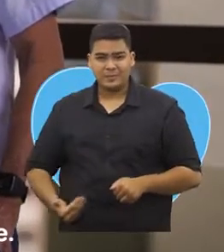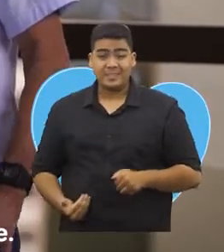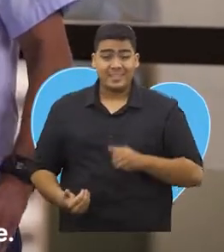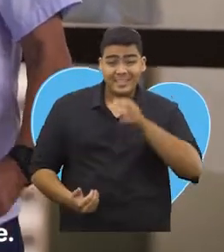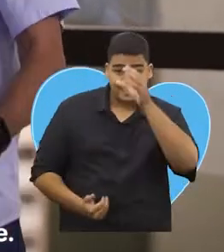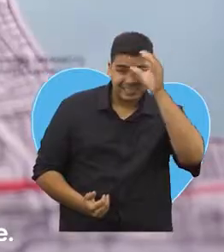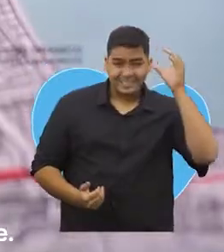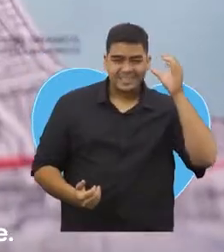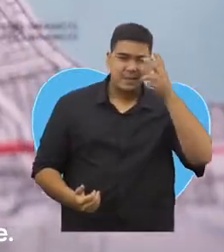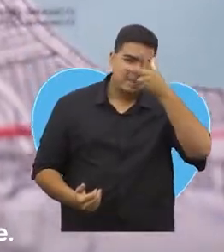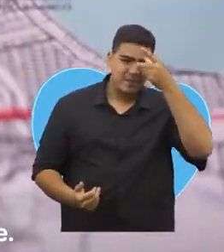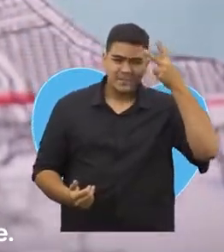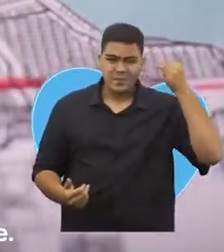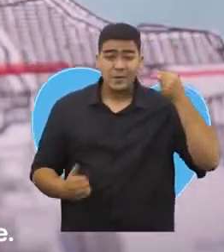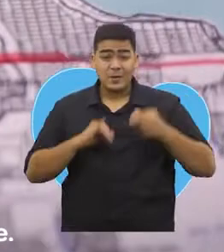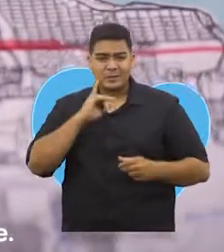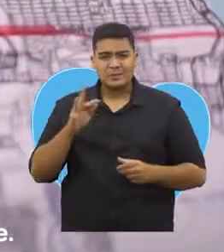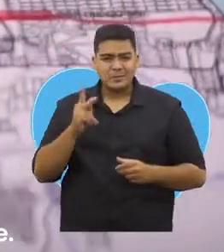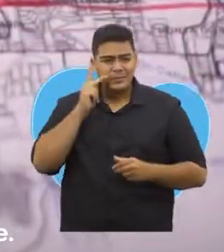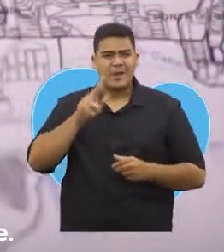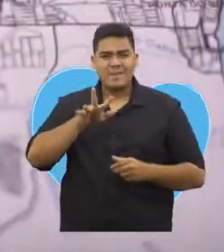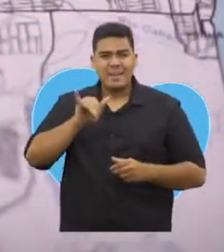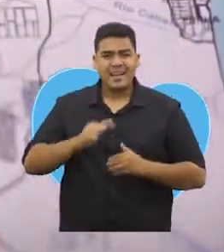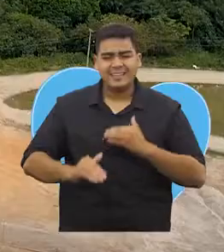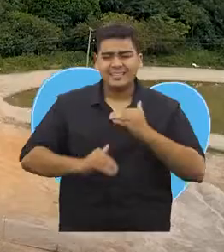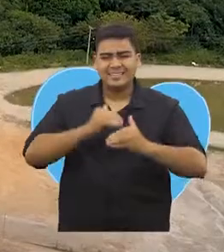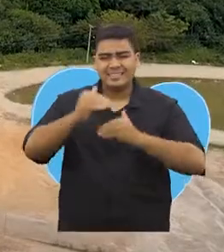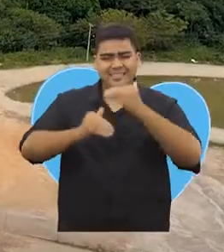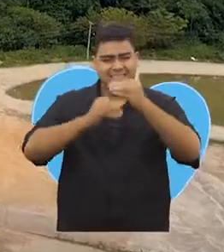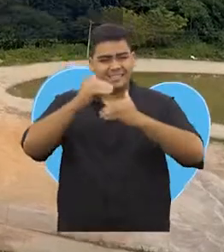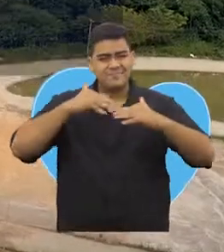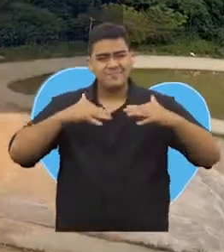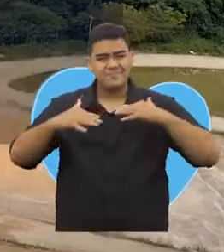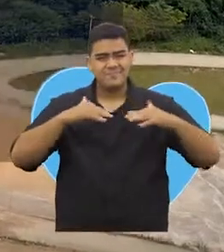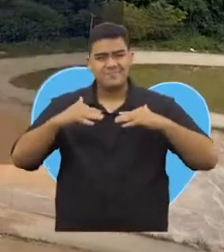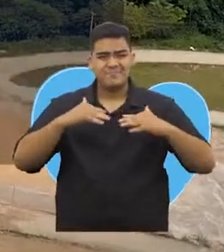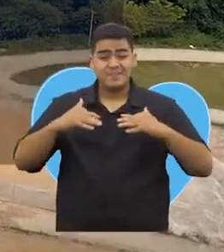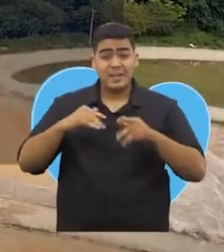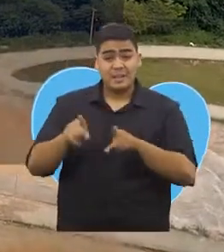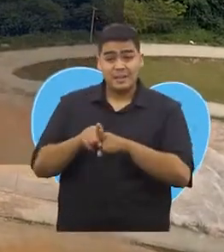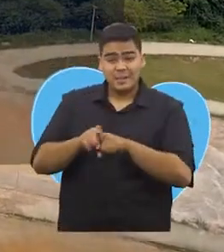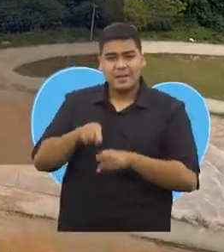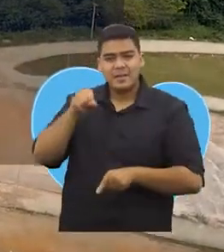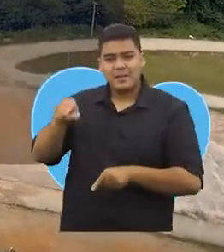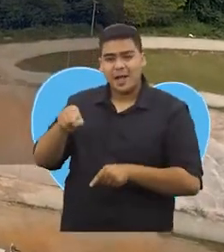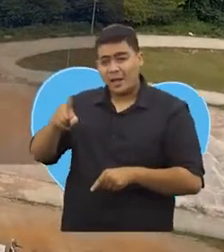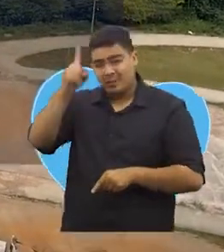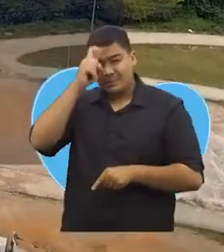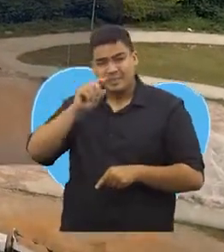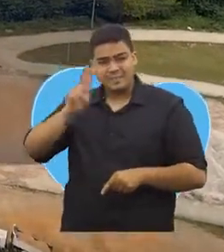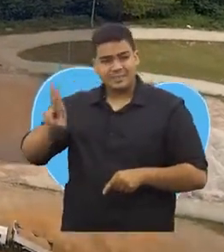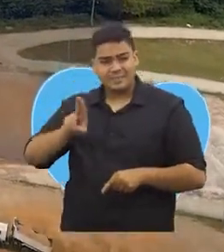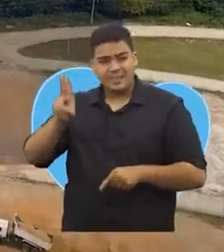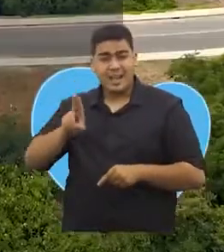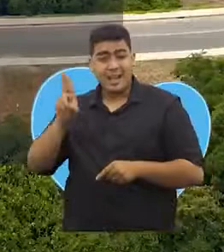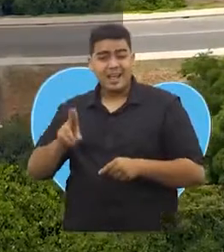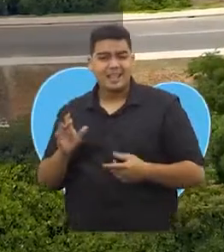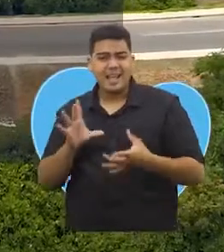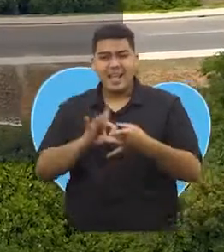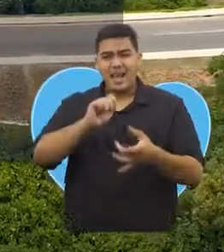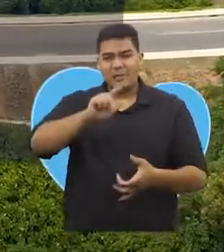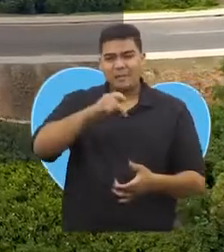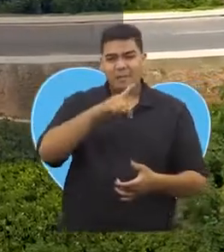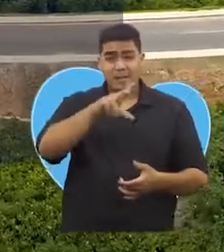Prefeitura, João Pessoa terá grandes obras de mobilidade. Novas ligações do Hospital Universitário ao alto plano Cabo Branco, do